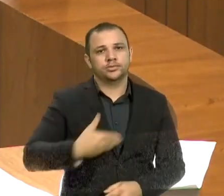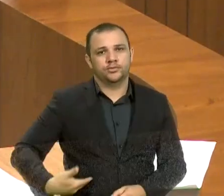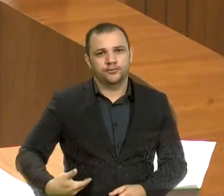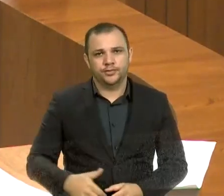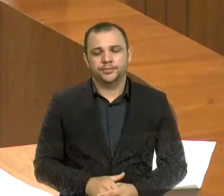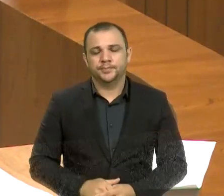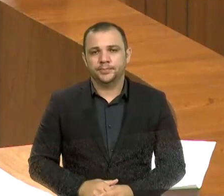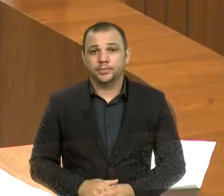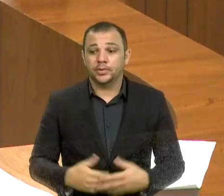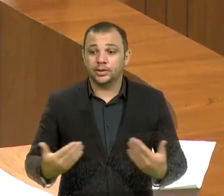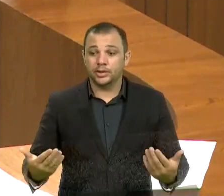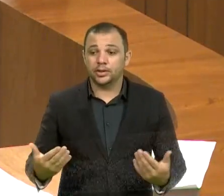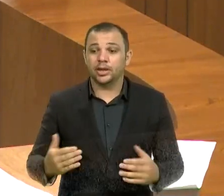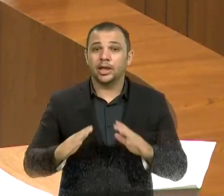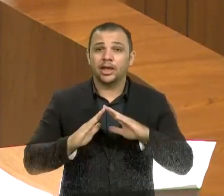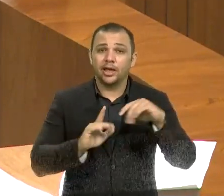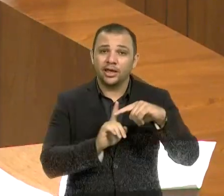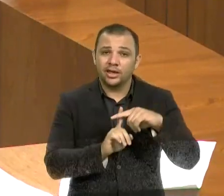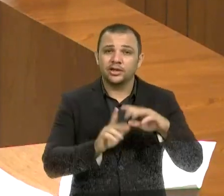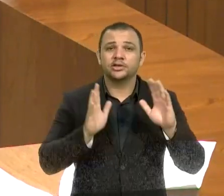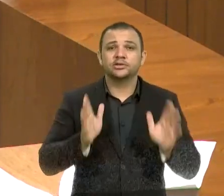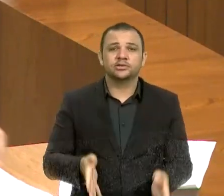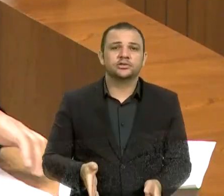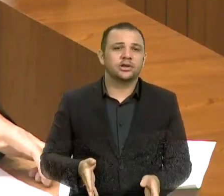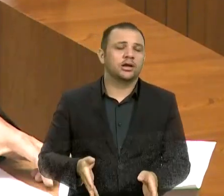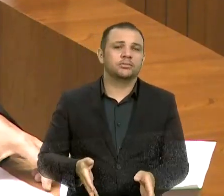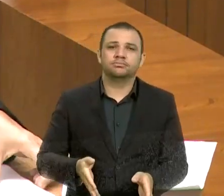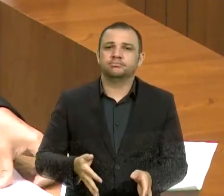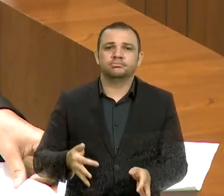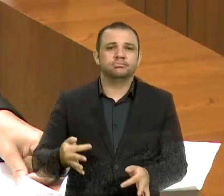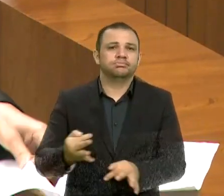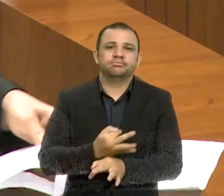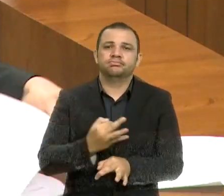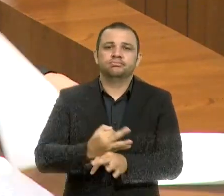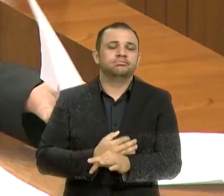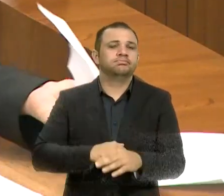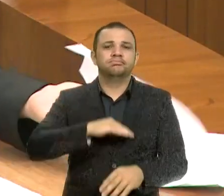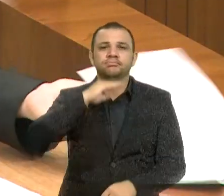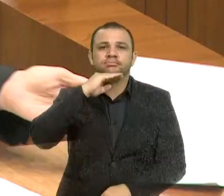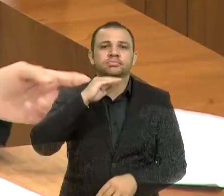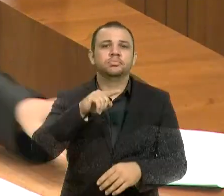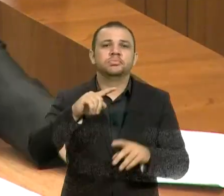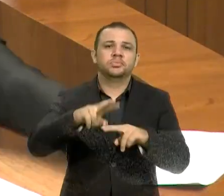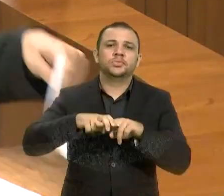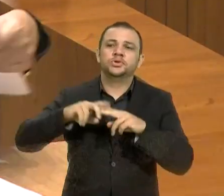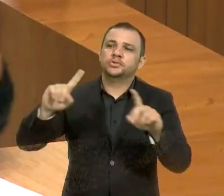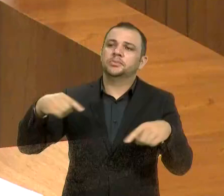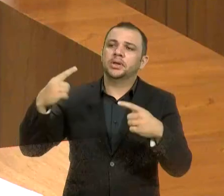calejada de tanta perseguição. E quero aqui também